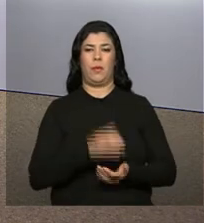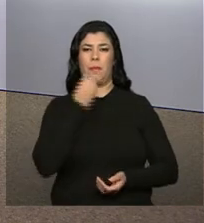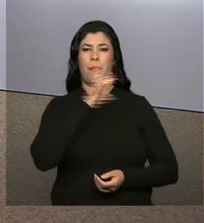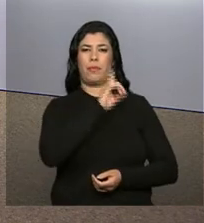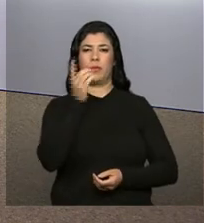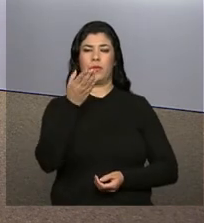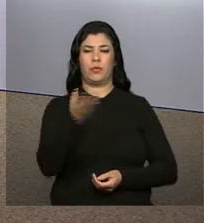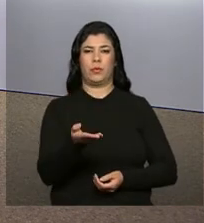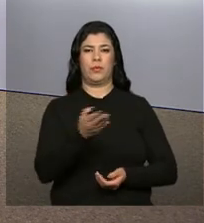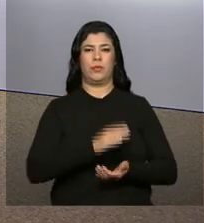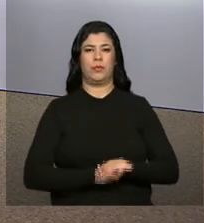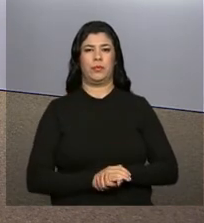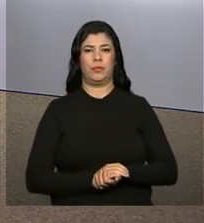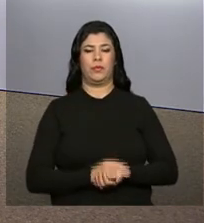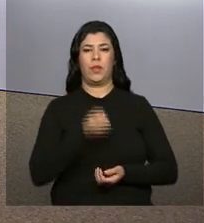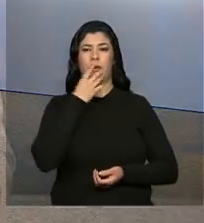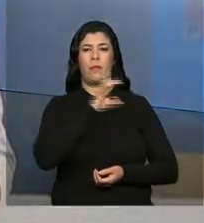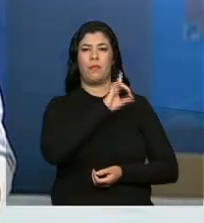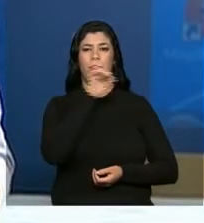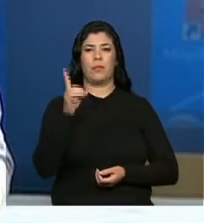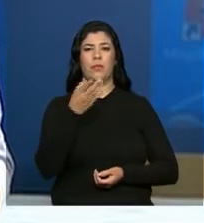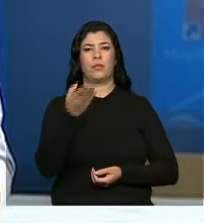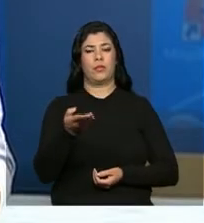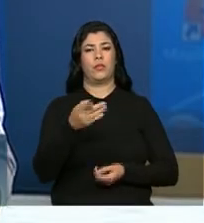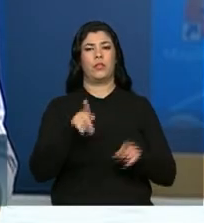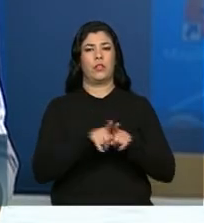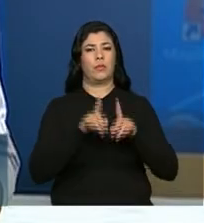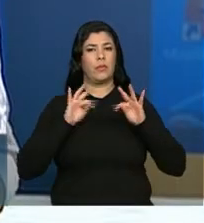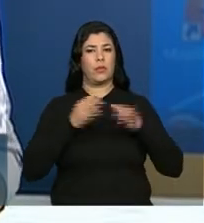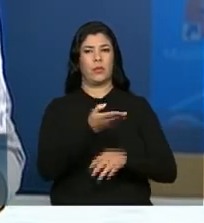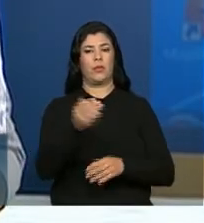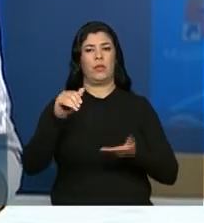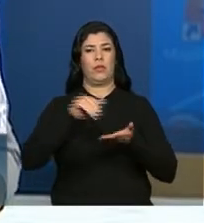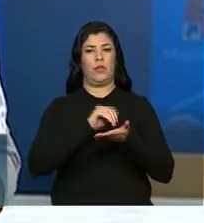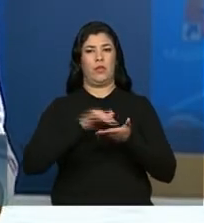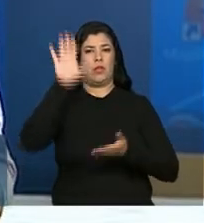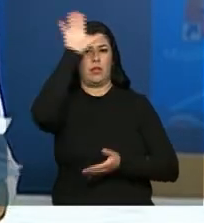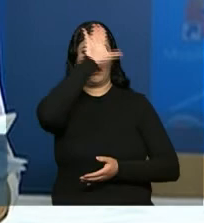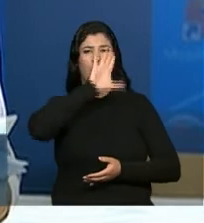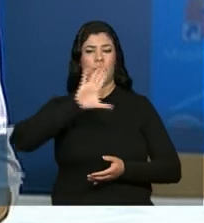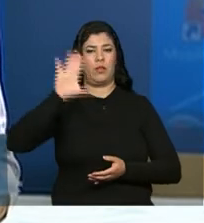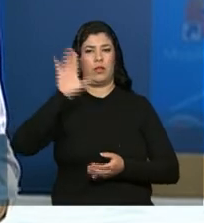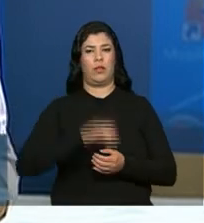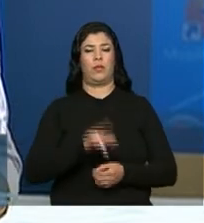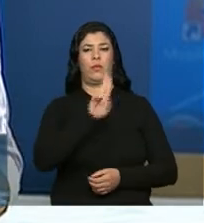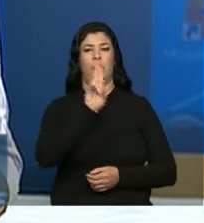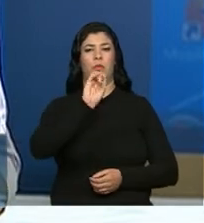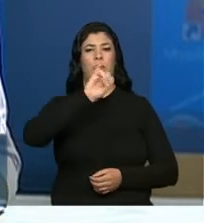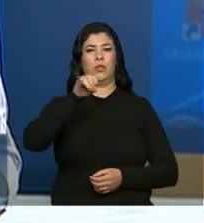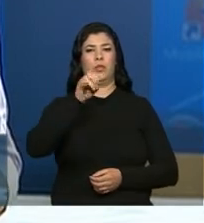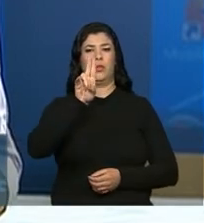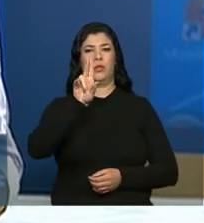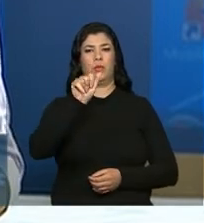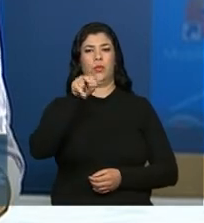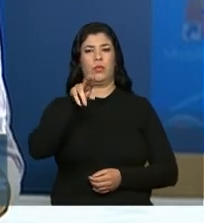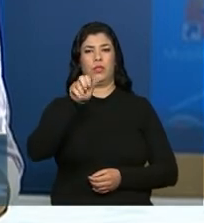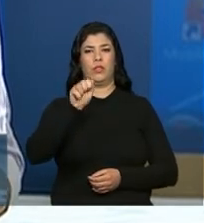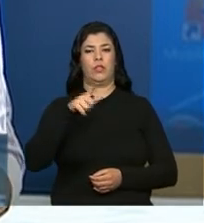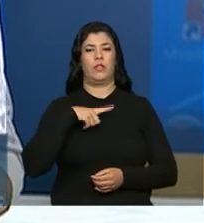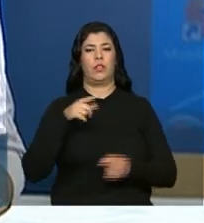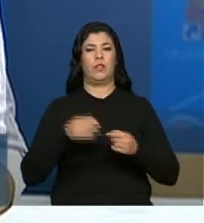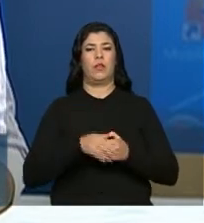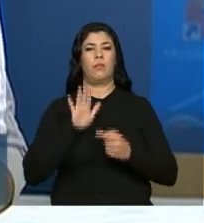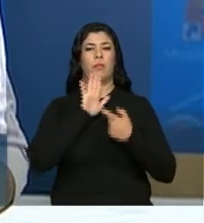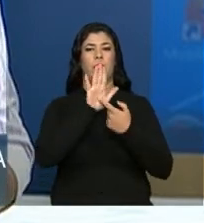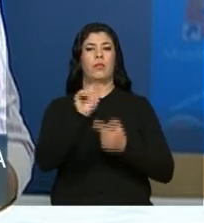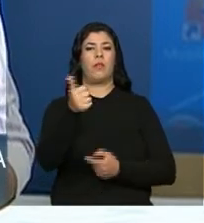Luana! Bom dia, Daniela e bom dia a todos. A Secretaria Nacional do Consumidor, Juliana Pereira, é quem vai apresentar os dados do